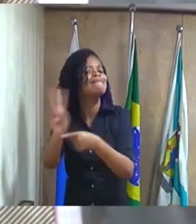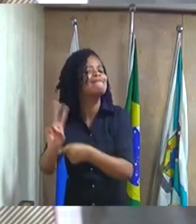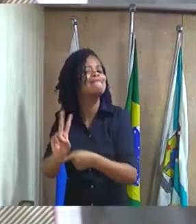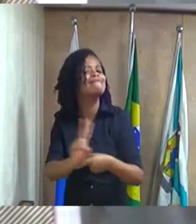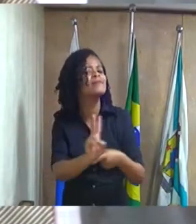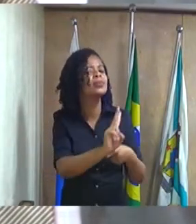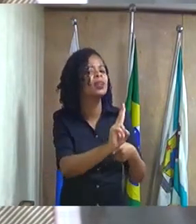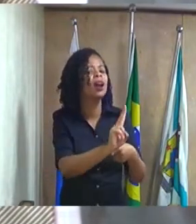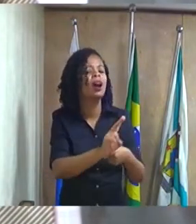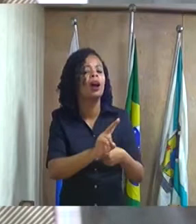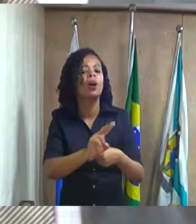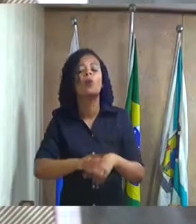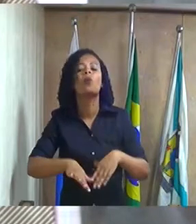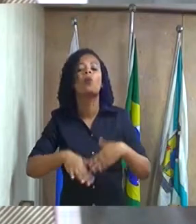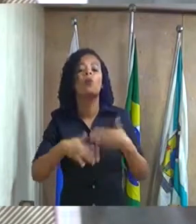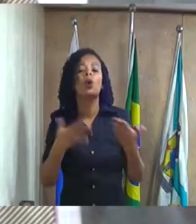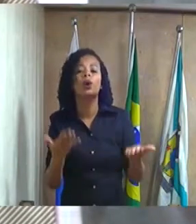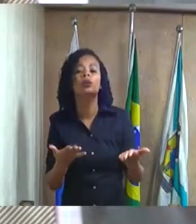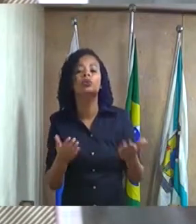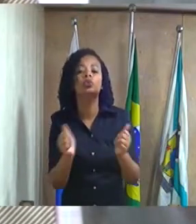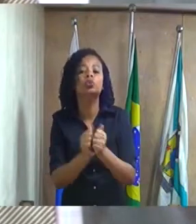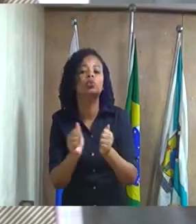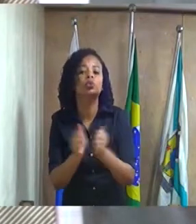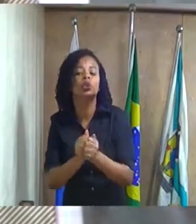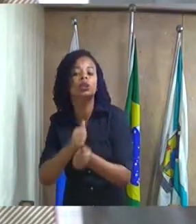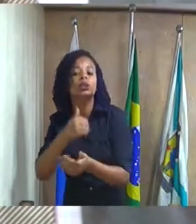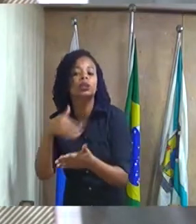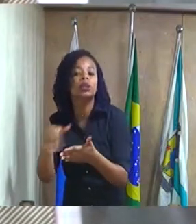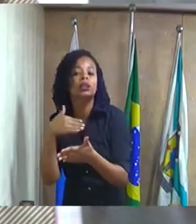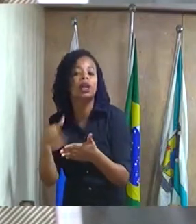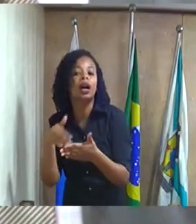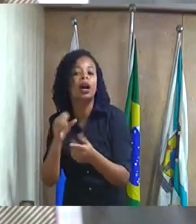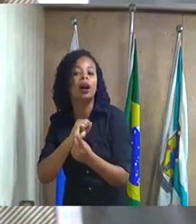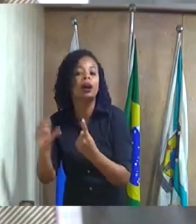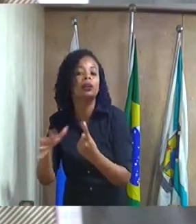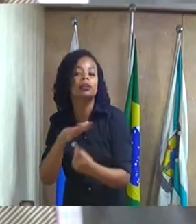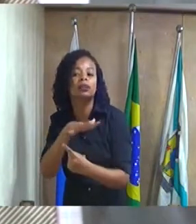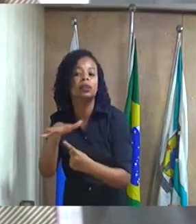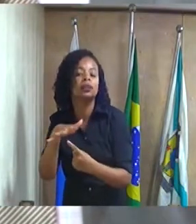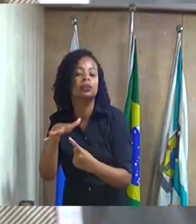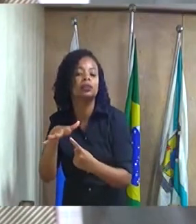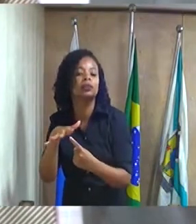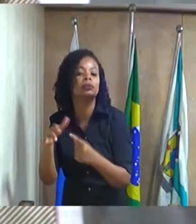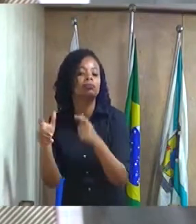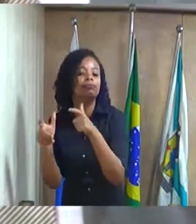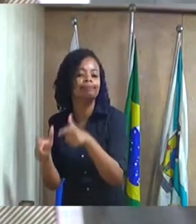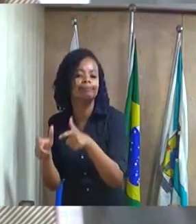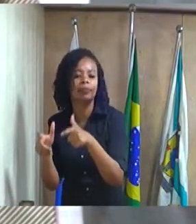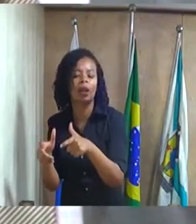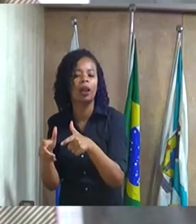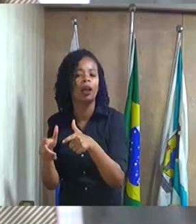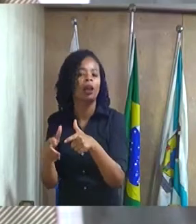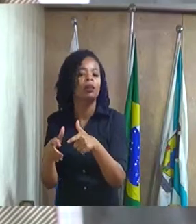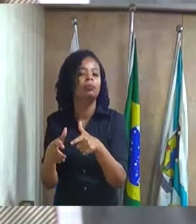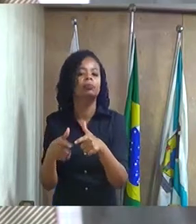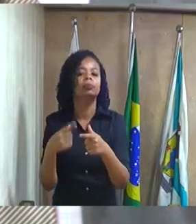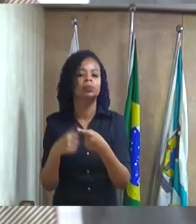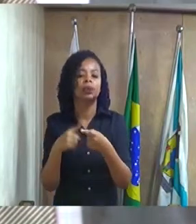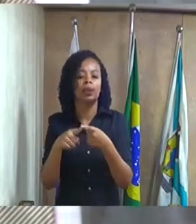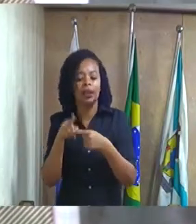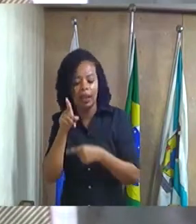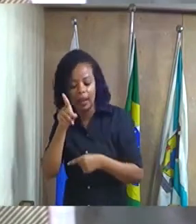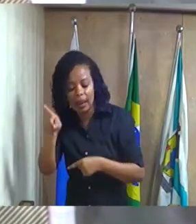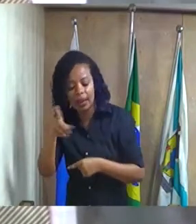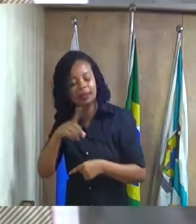junto a secretaria de assistência social que é detentora do Cade Único aonde lá tem